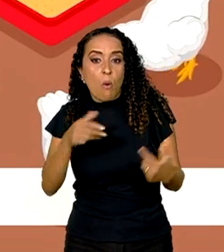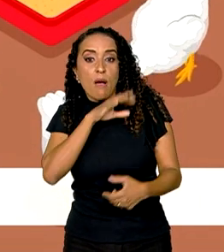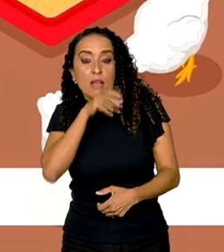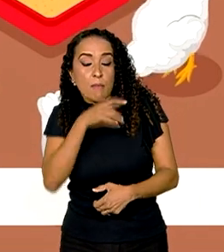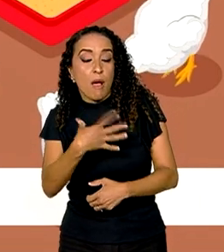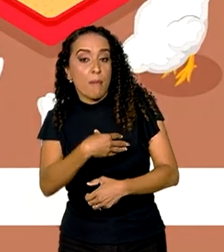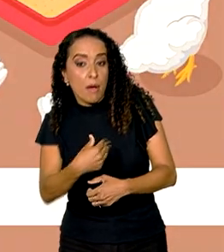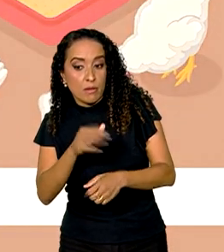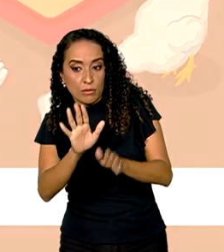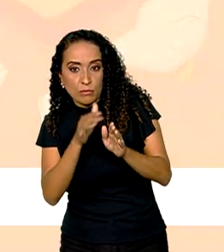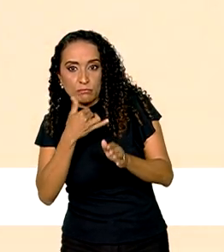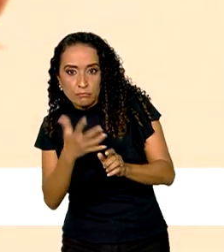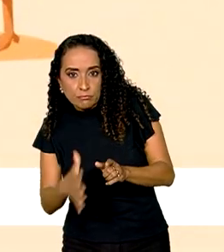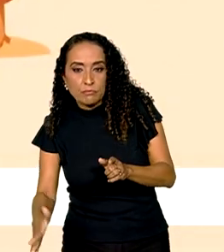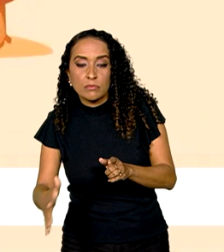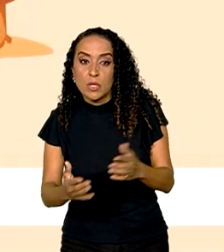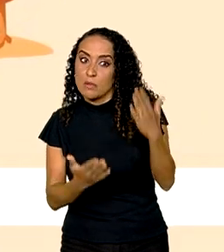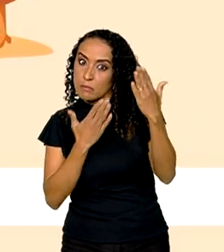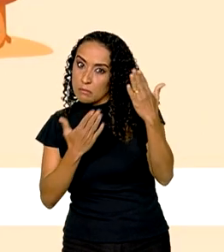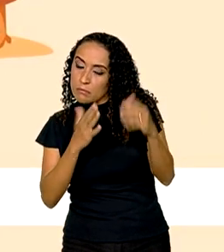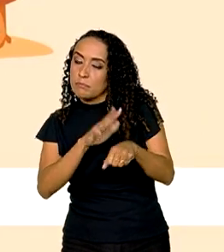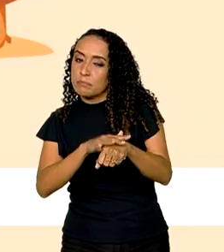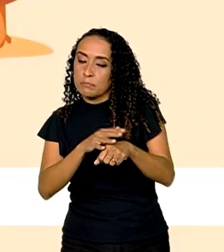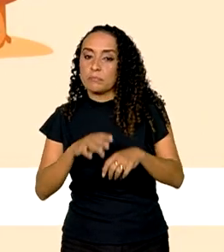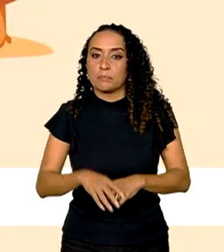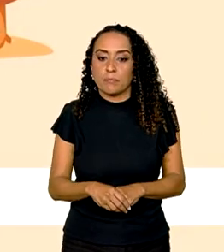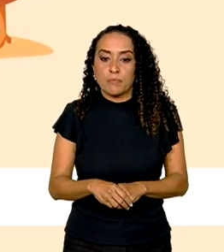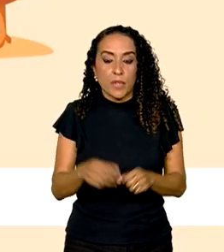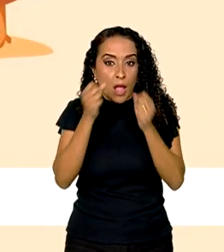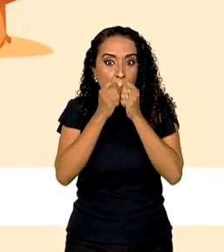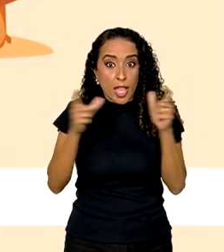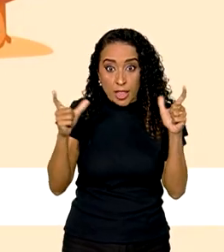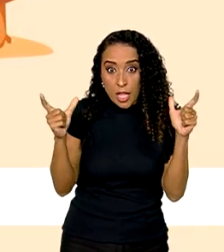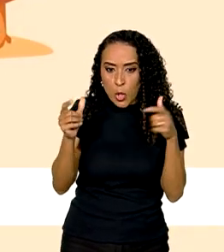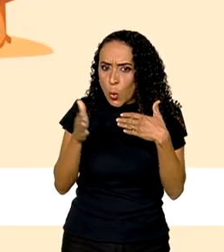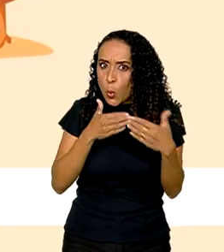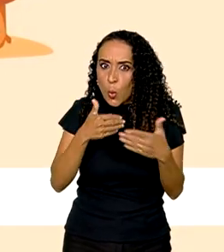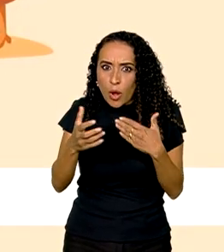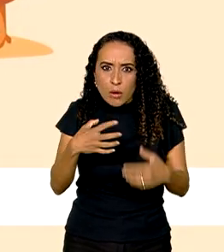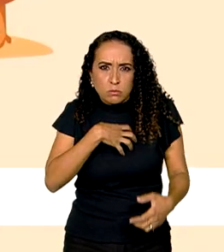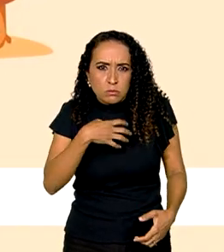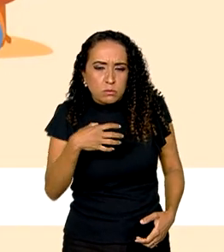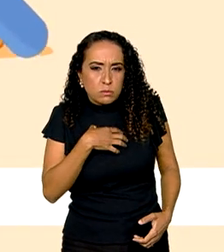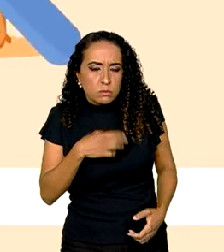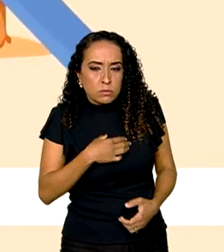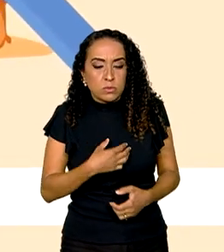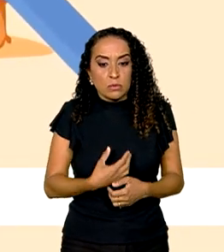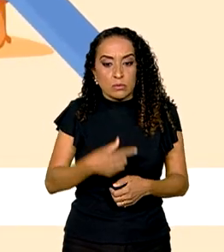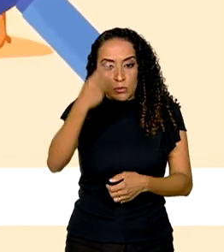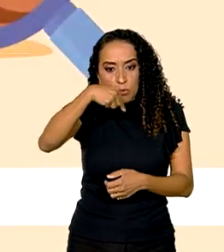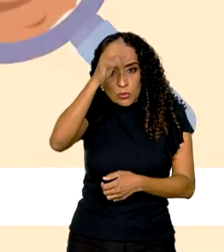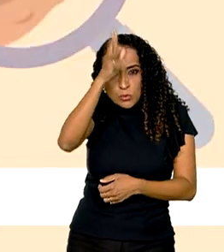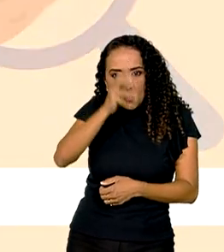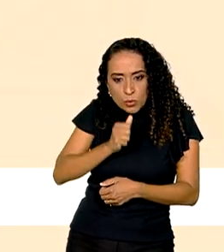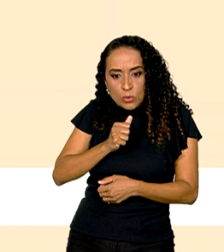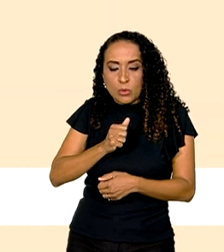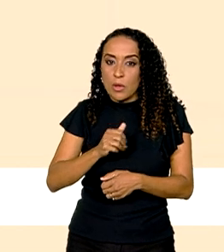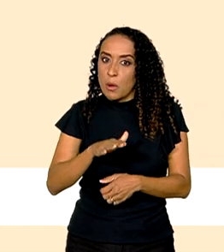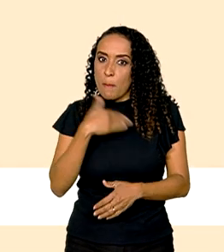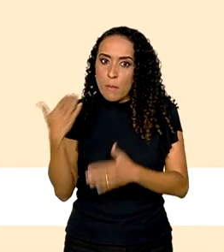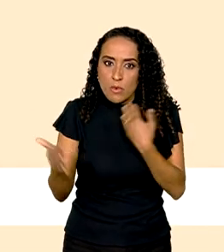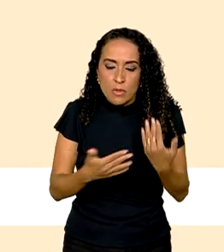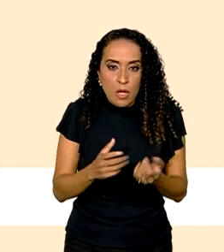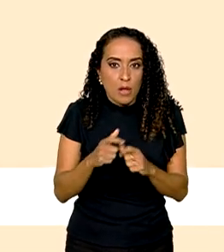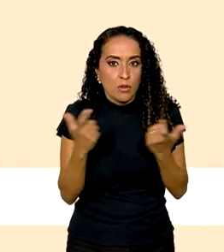marinhos com sintomas suspeitos da doença. Fique atento a qualquer sinal da influenza viária, como alta mortalidade,